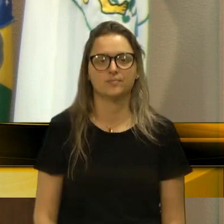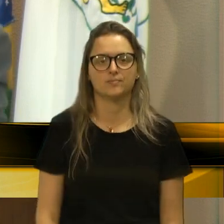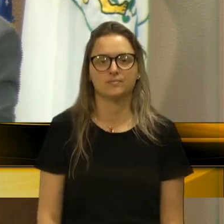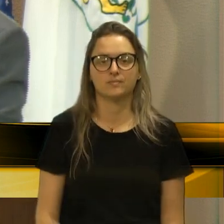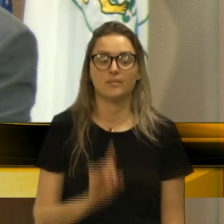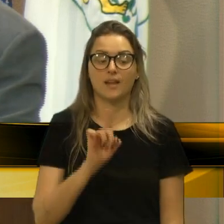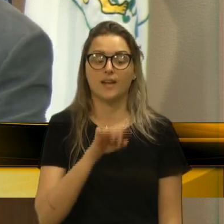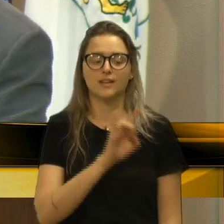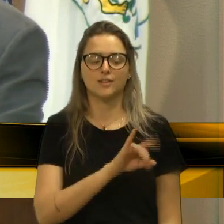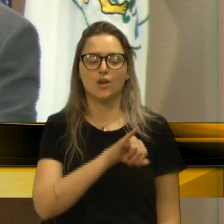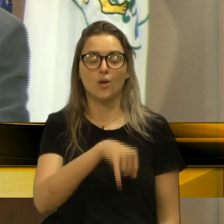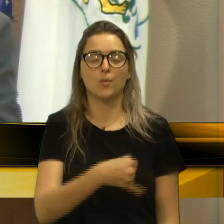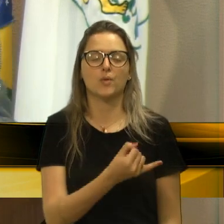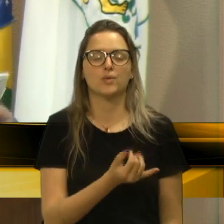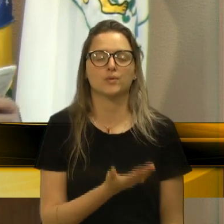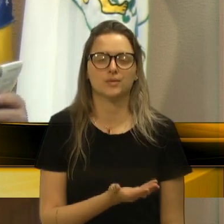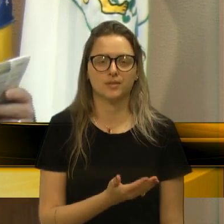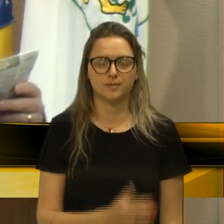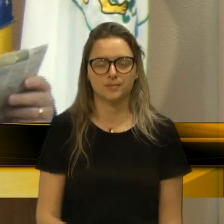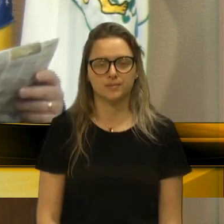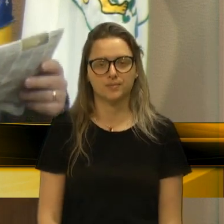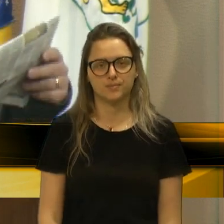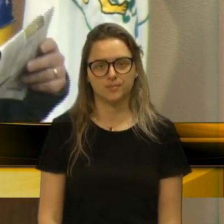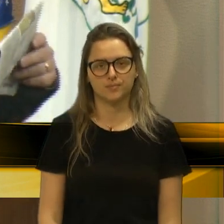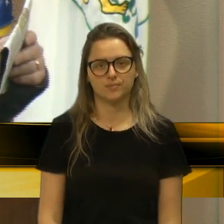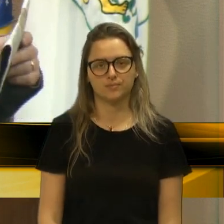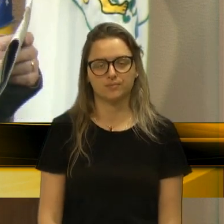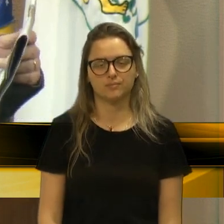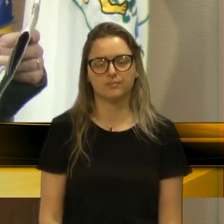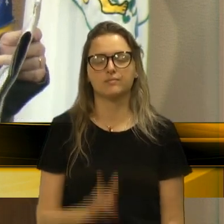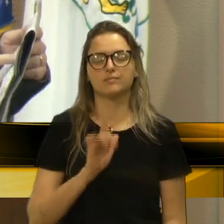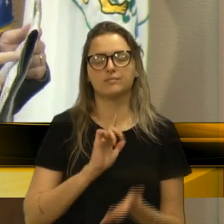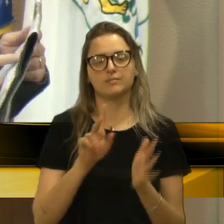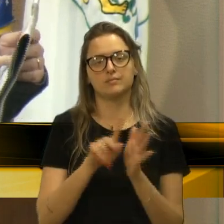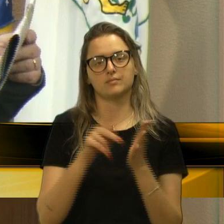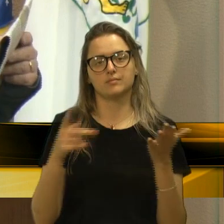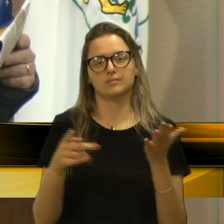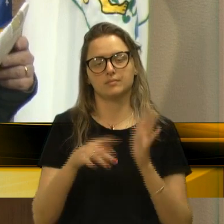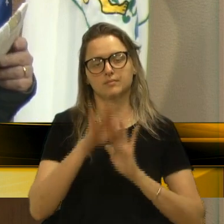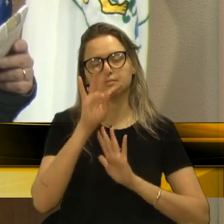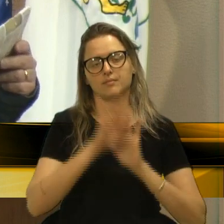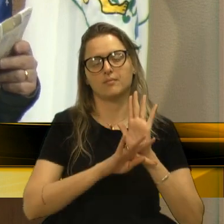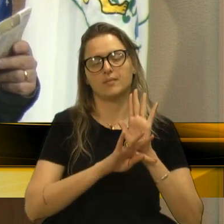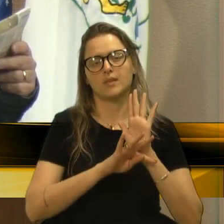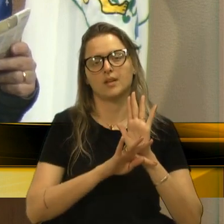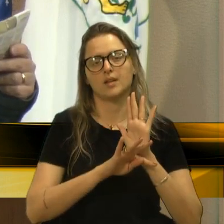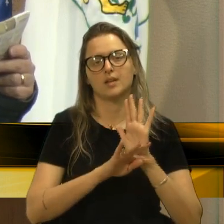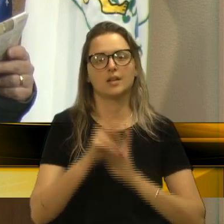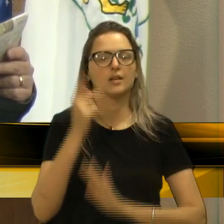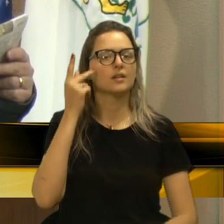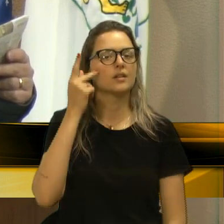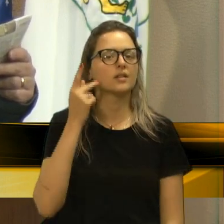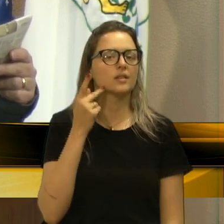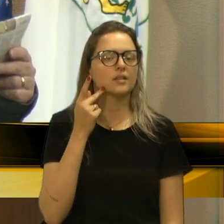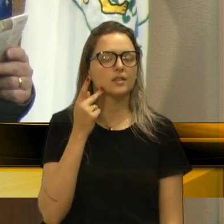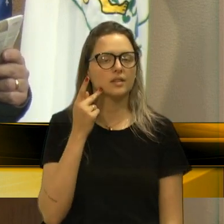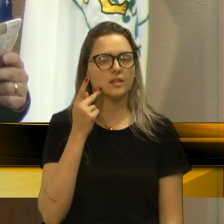É oportunista. Né? Então está aqui, ó. Nunes tentou